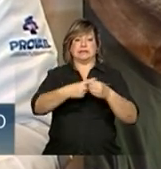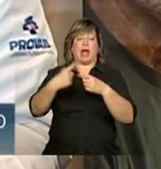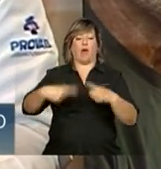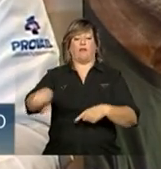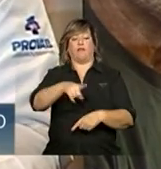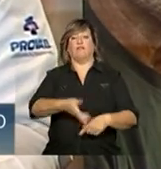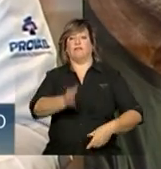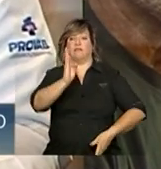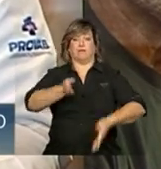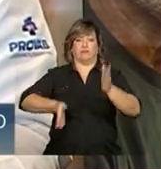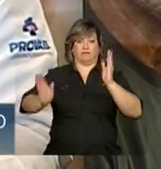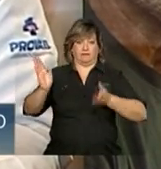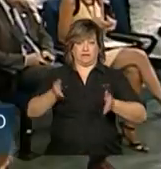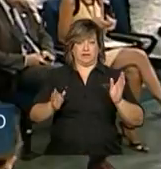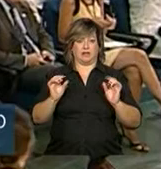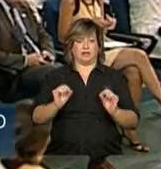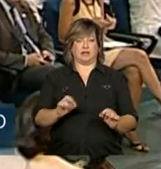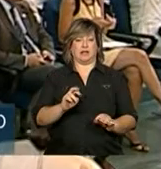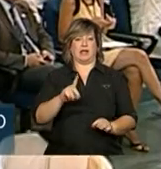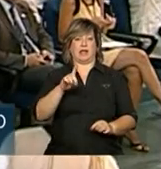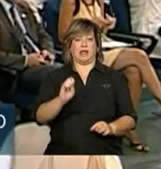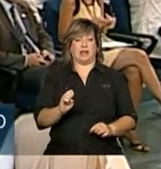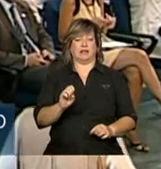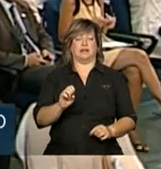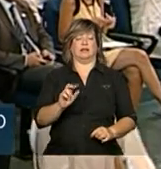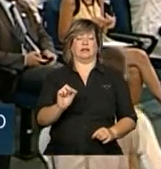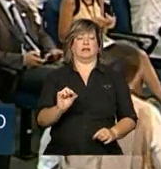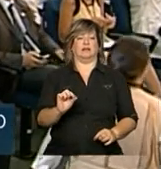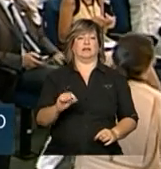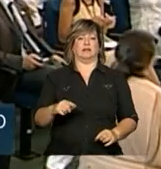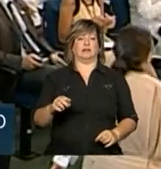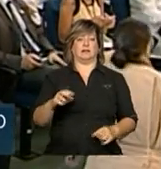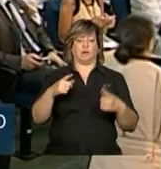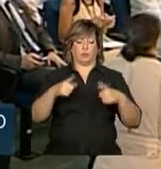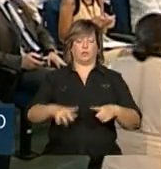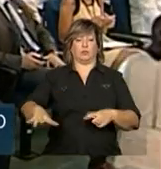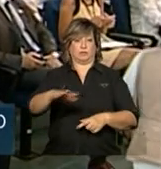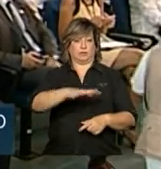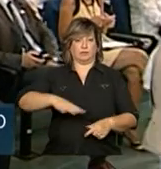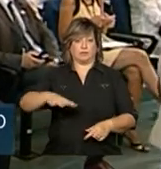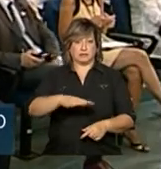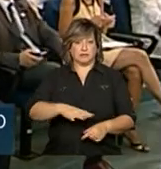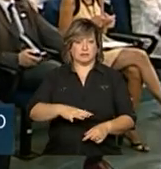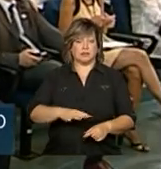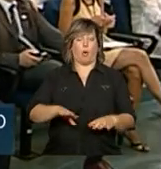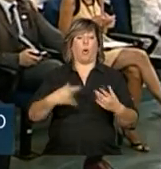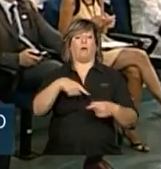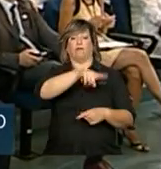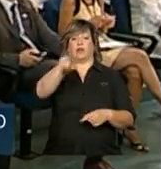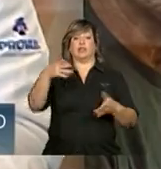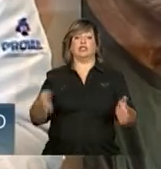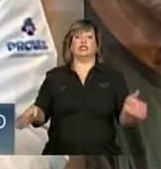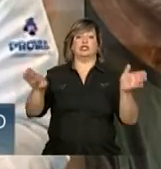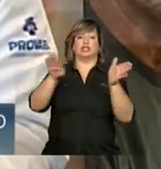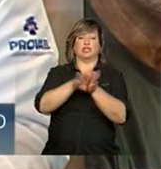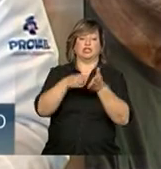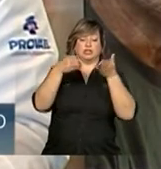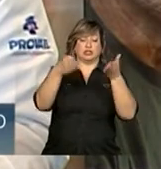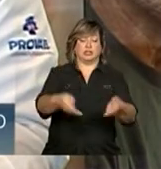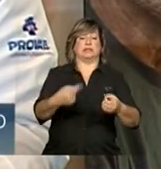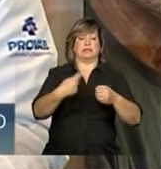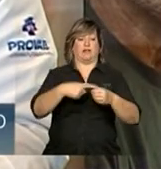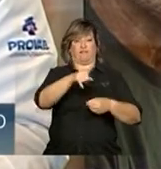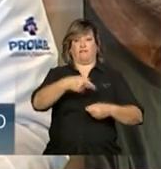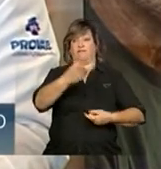vocês irão, a rede de referência regional, no momento em que vocês chegarem nas cidades para onde